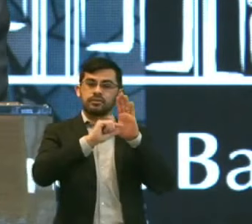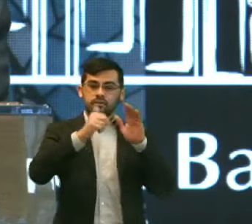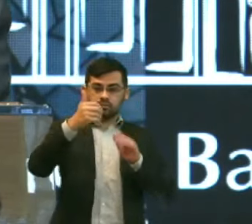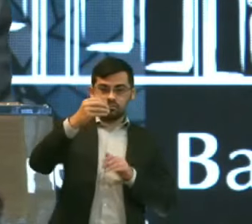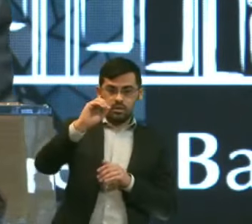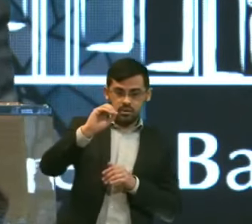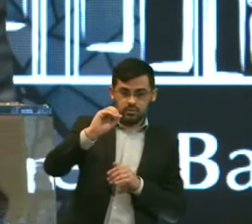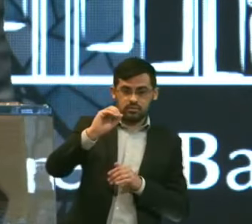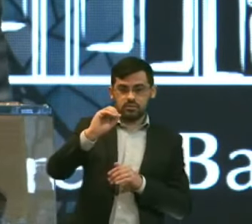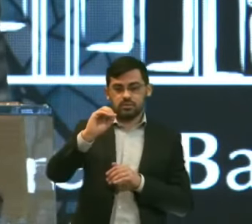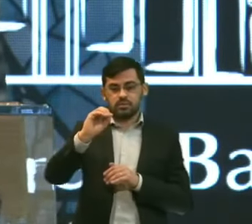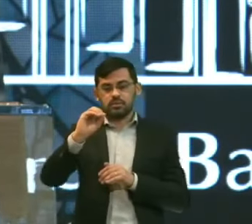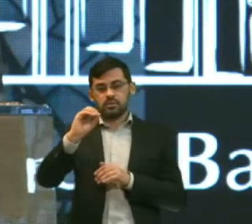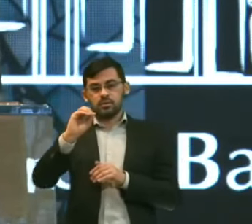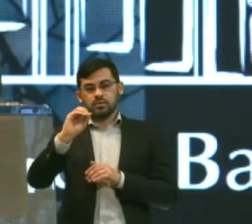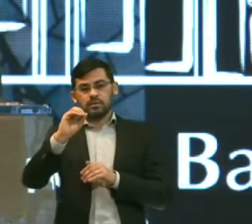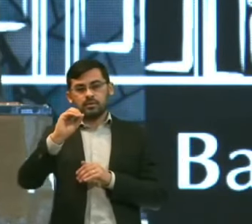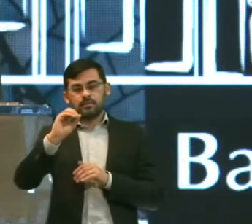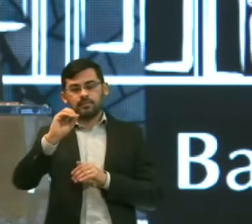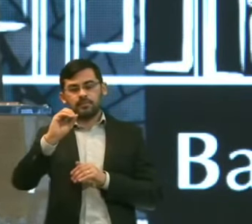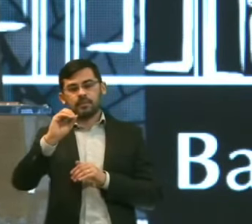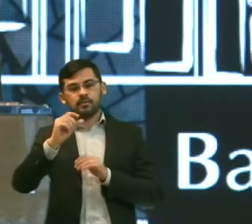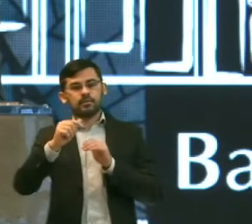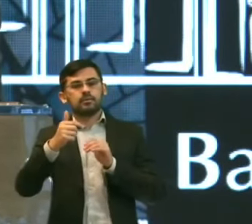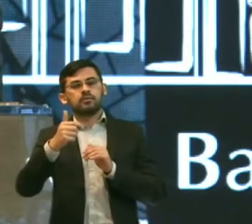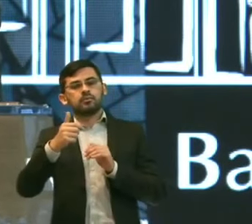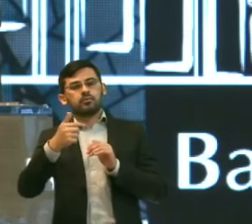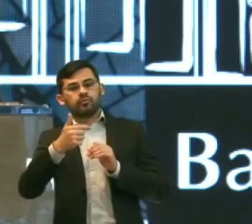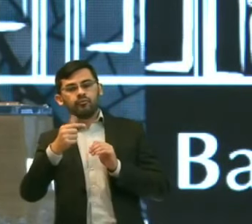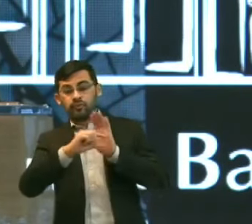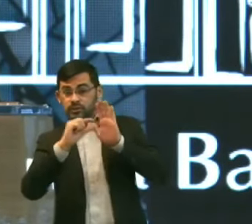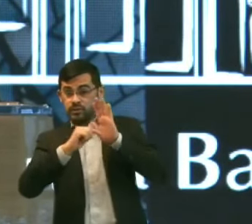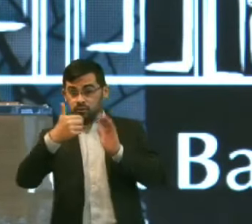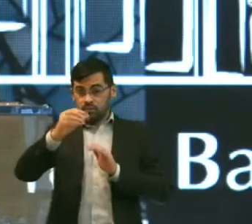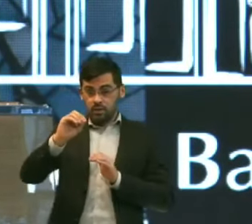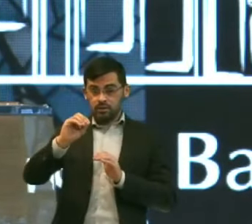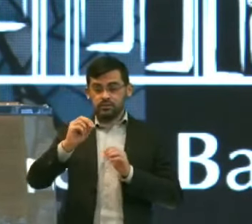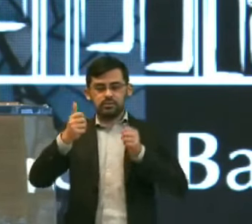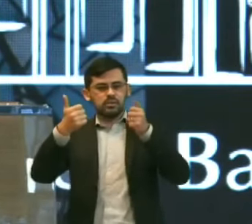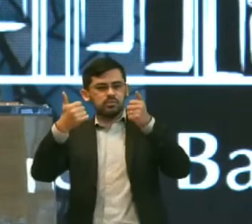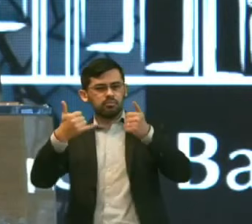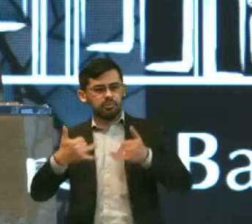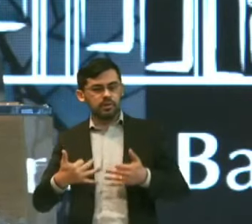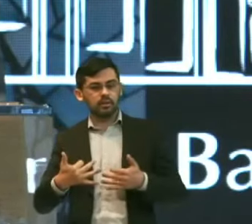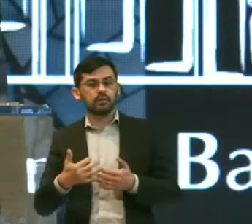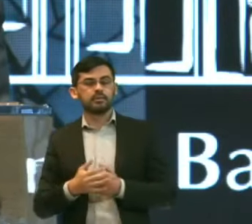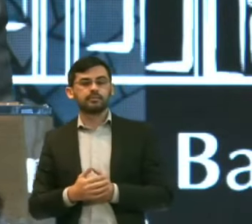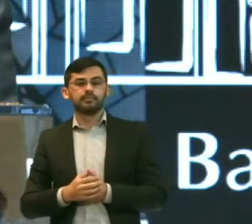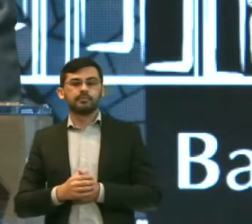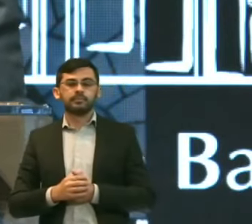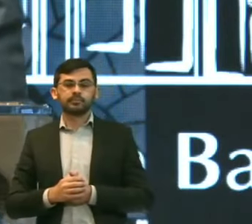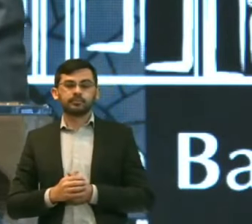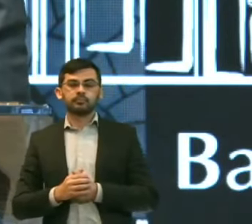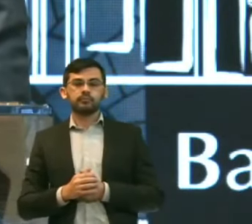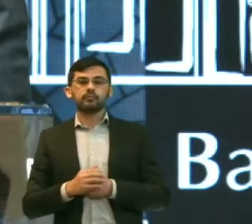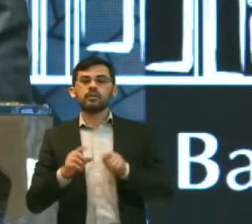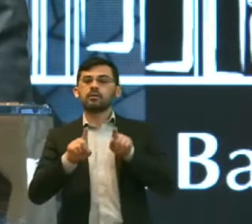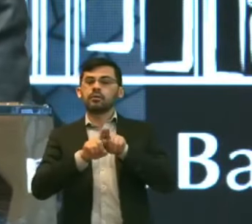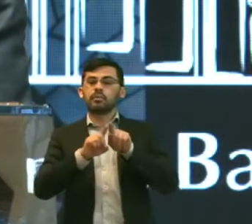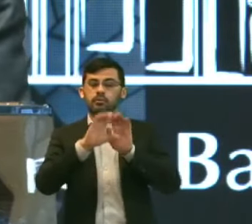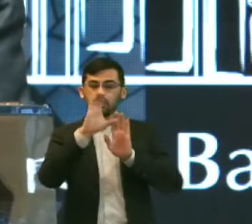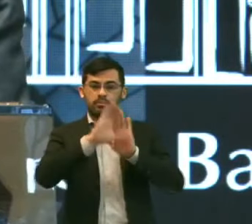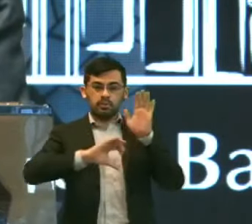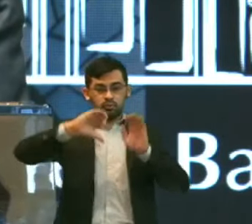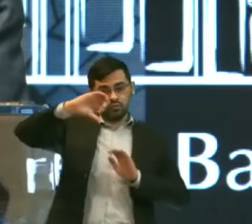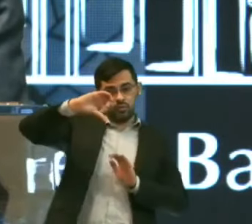10 Na segunda parte Do verso 2 Capítulo 10 Segunda parte Do verso 2 E no capítulo